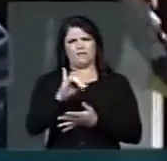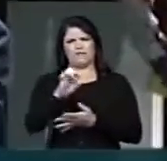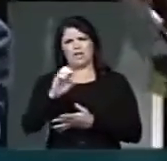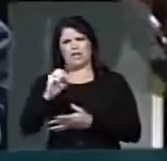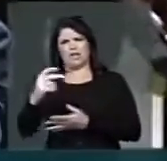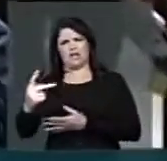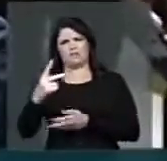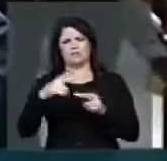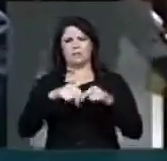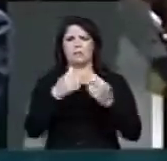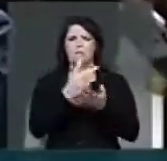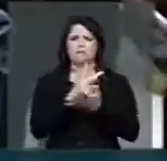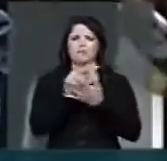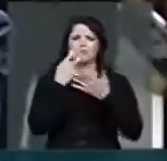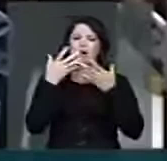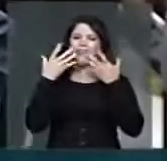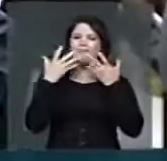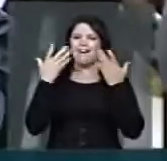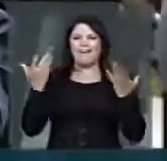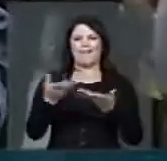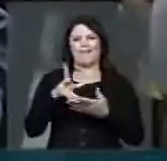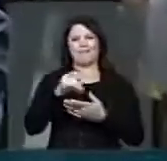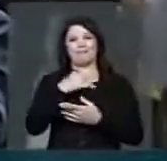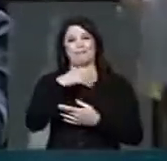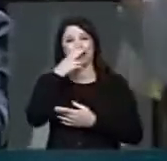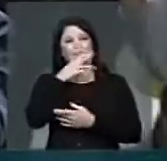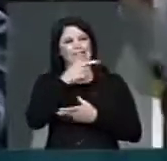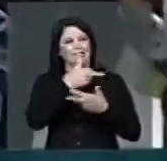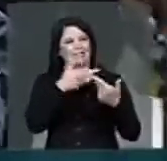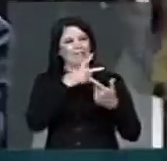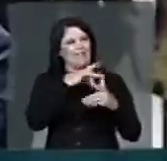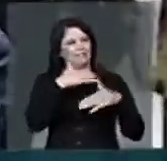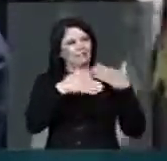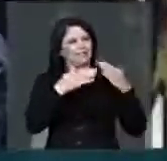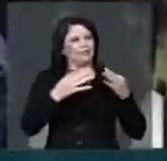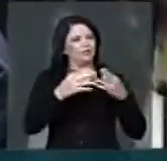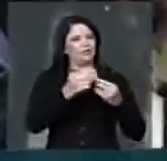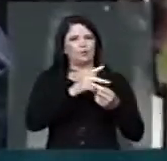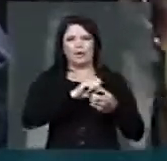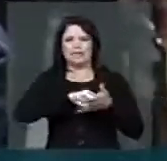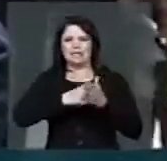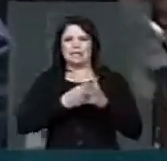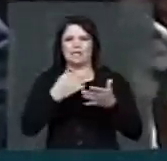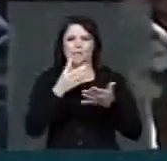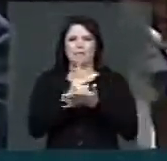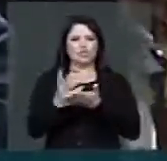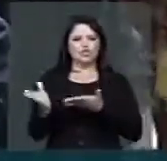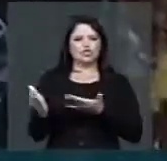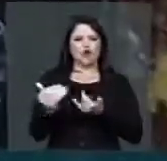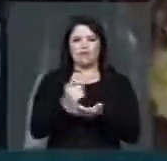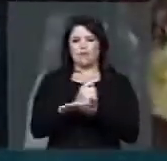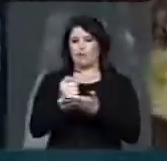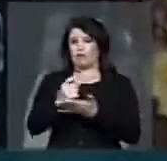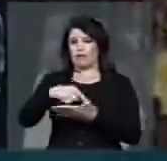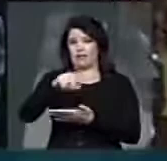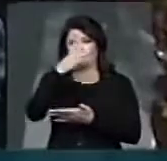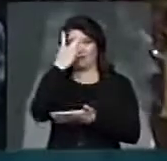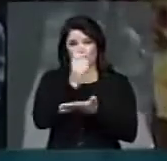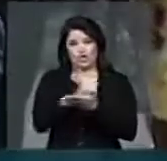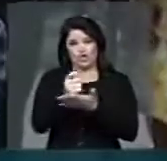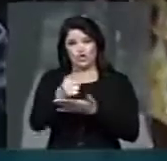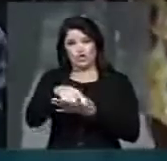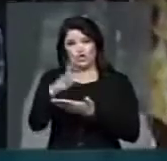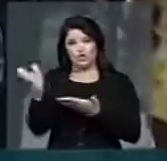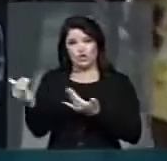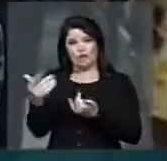apesar de alegre agora, porque parece que a coisa vai andar, destravou até os jovens contratados por ela, podem